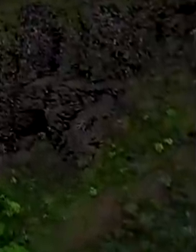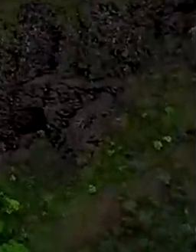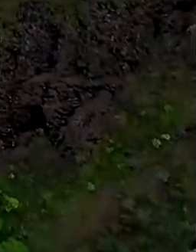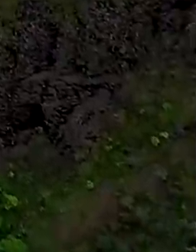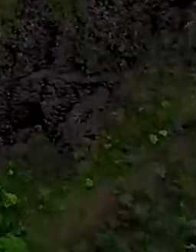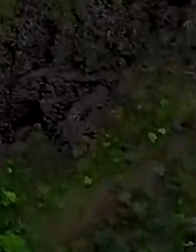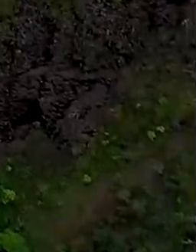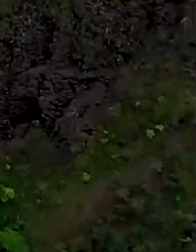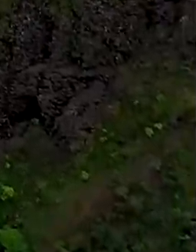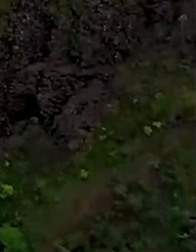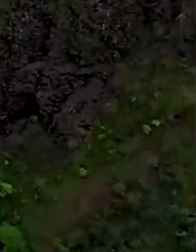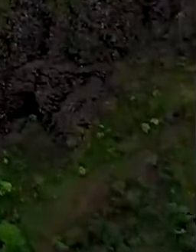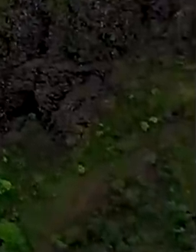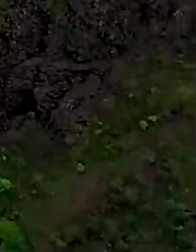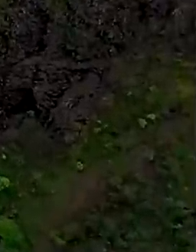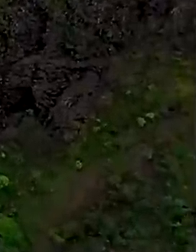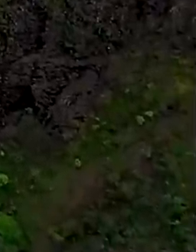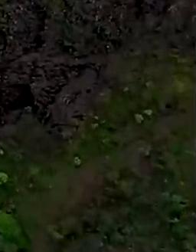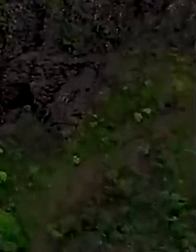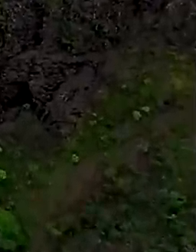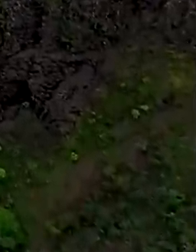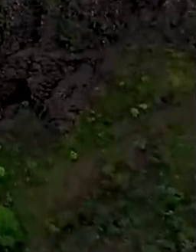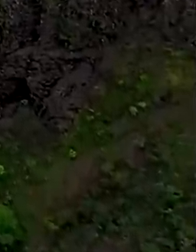Transcrição Negri